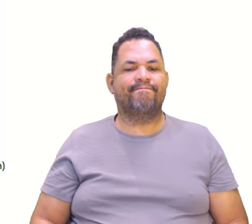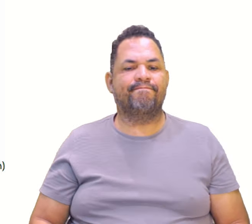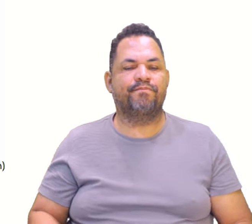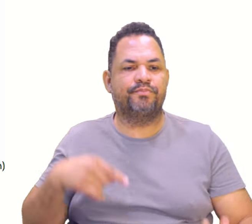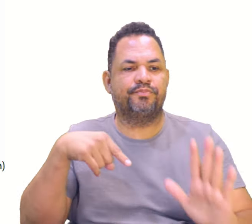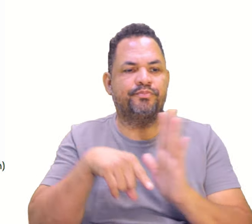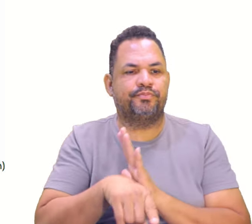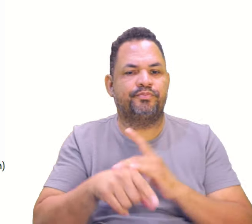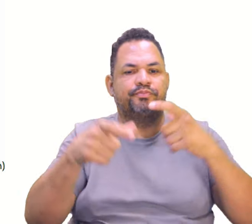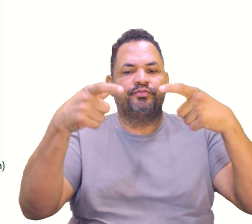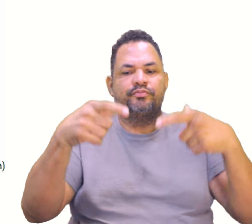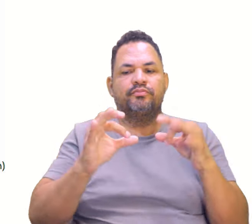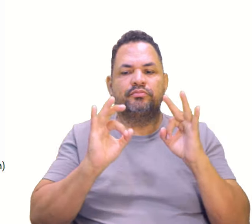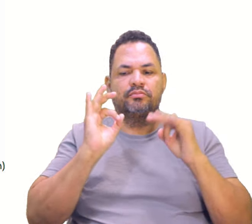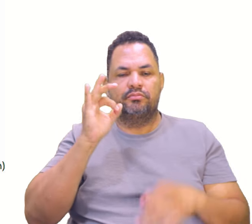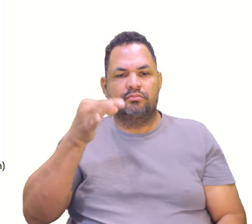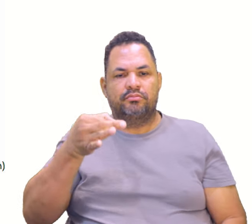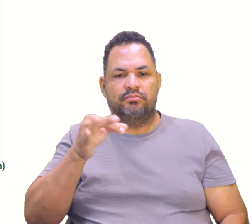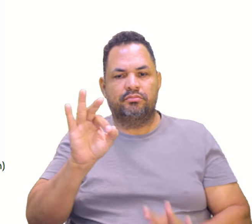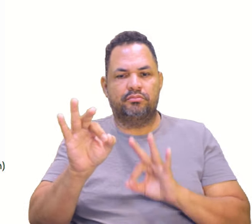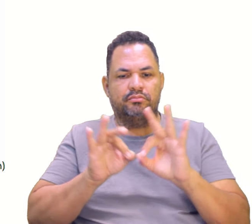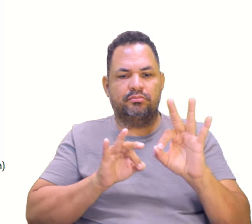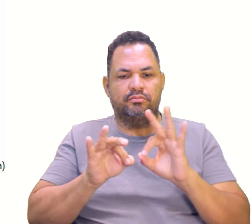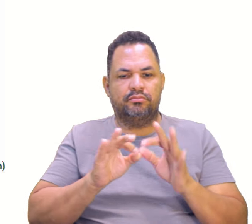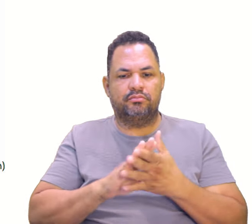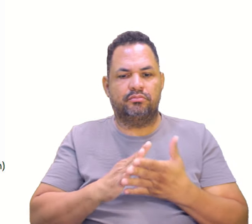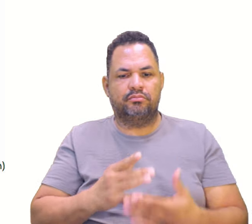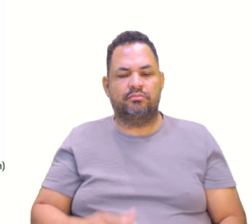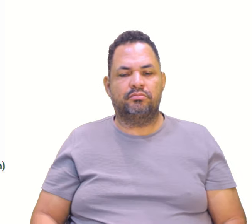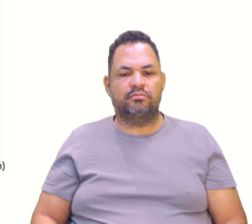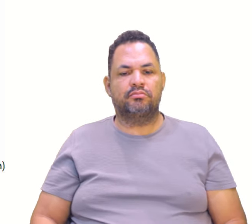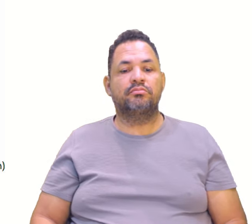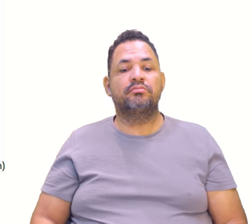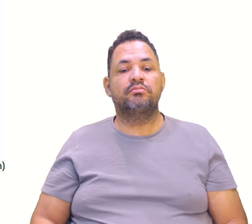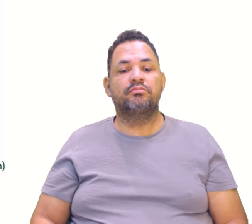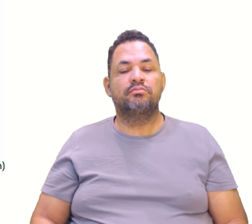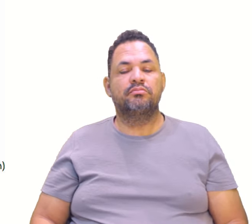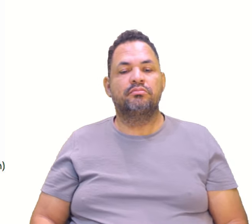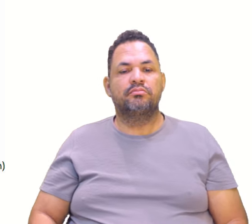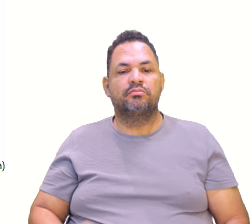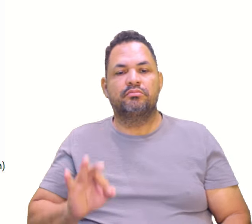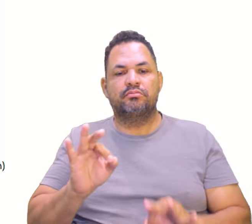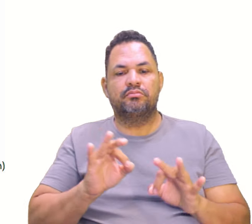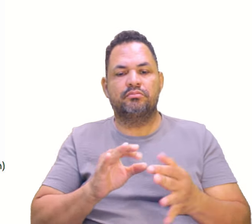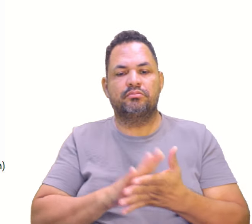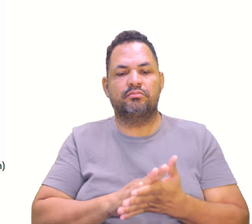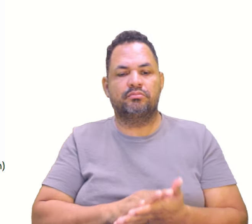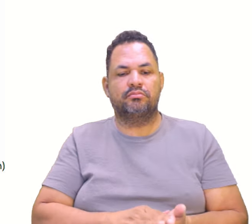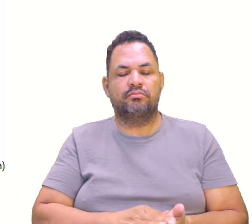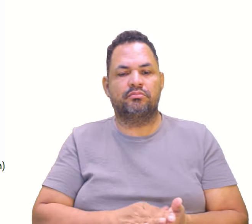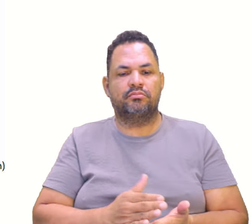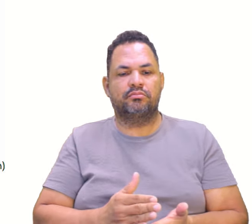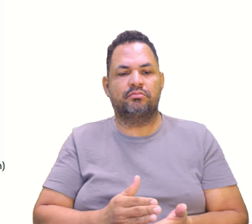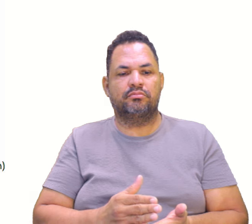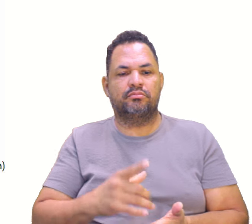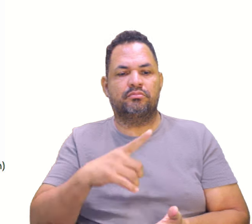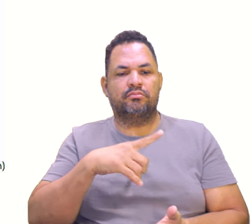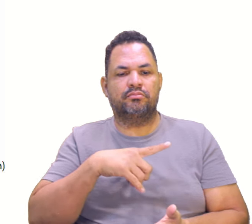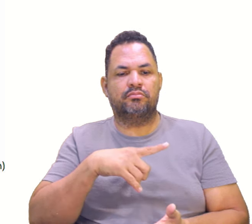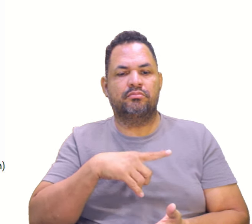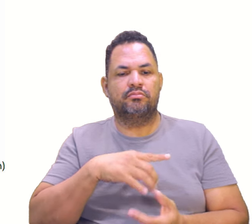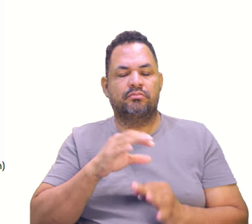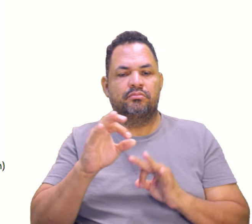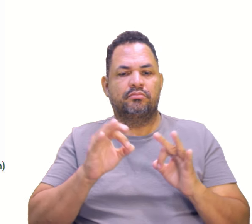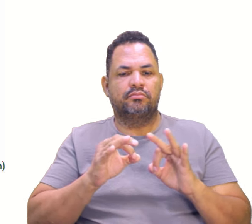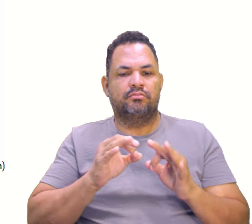A pergunta é, o local adequado para a construção dessa torre corresponde ao ponto de coordenadas? E claro, né? Então, ela tem que estar